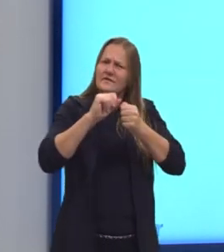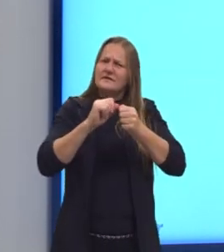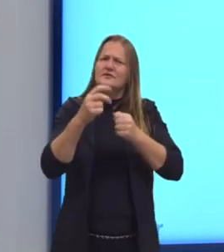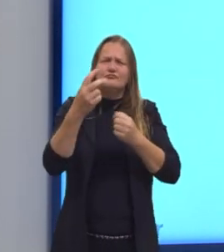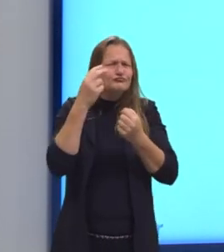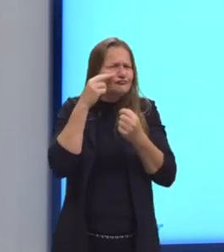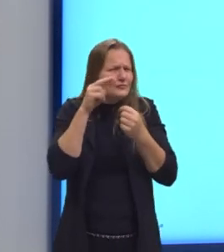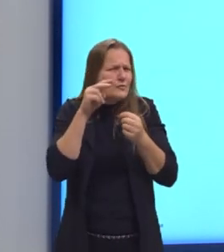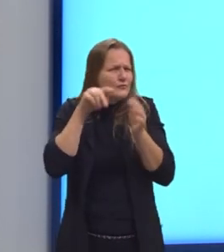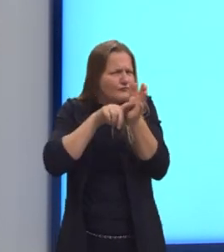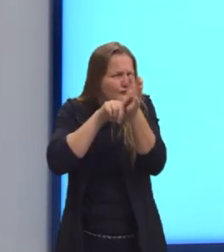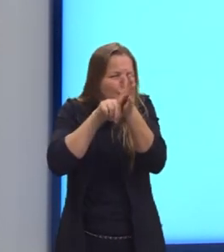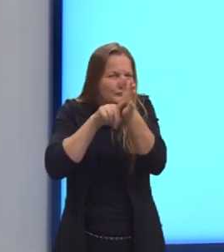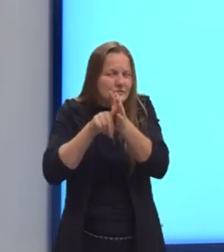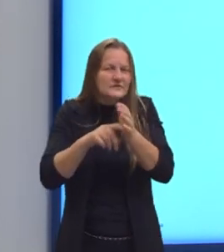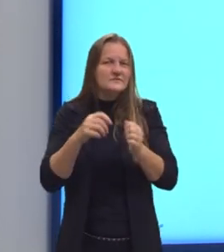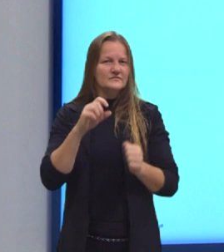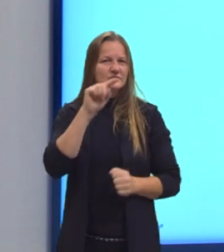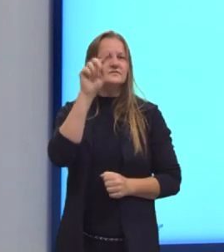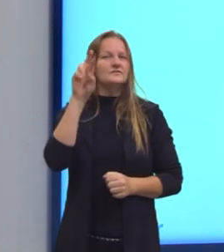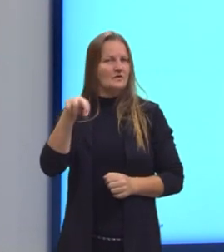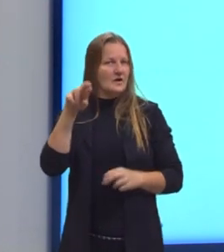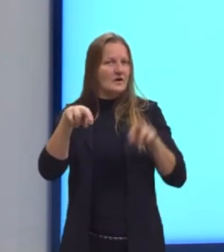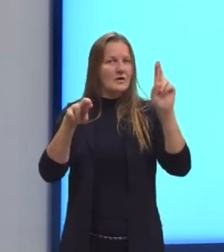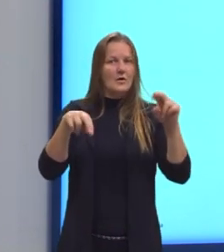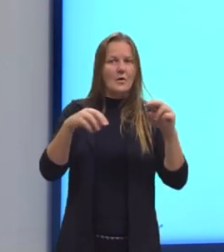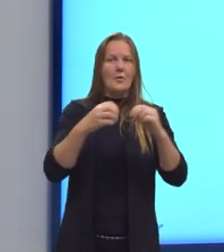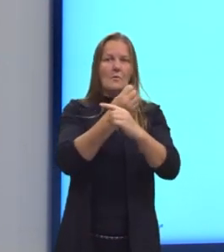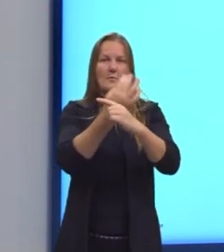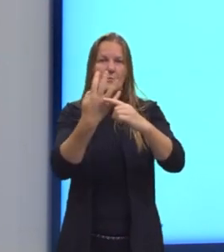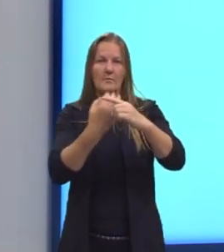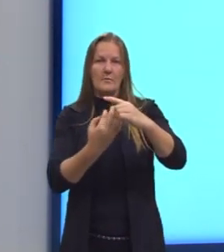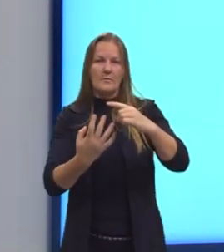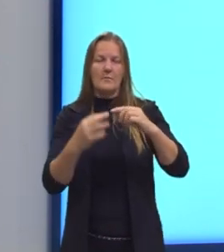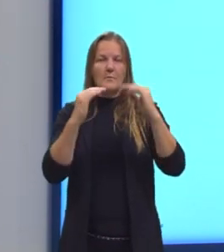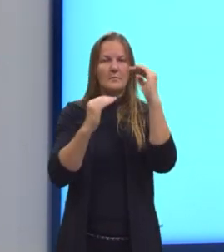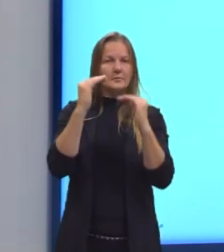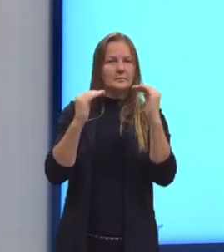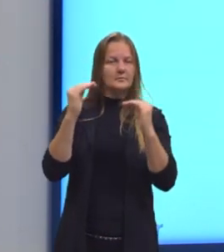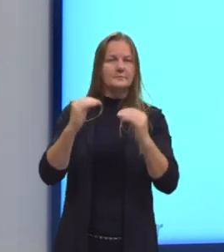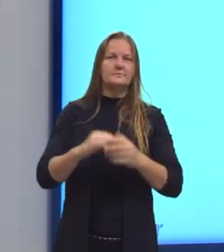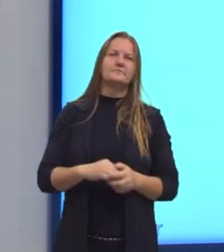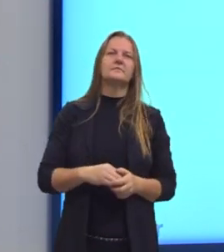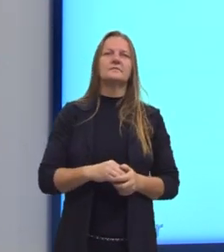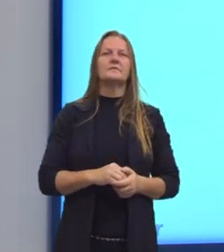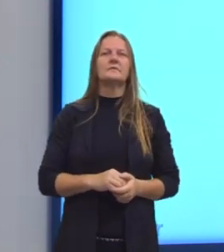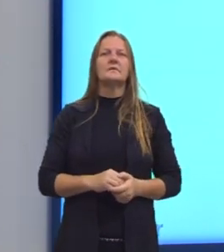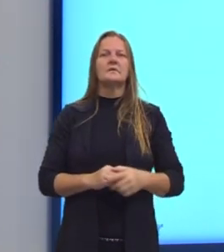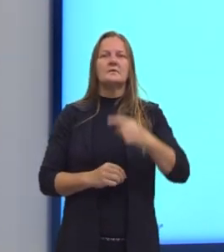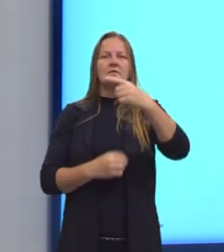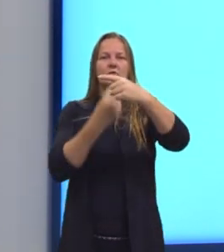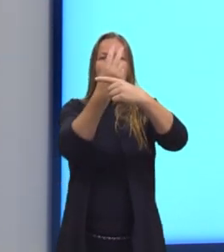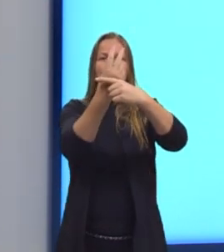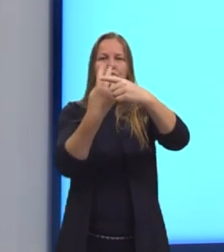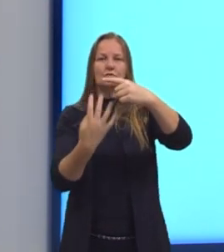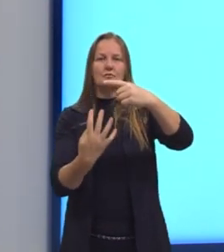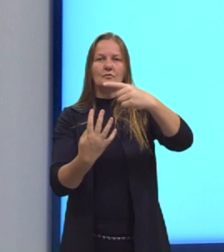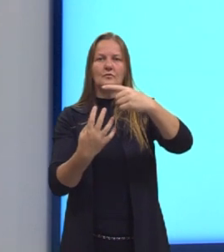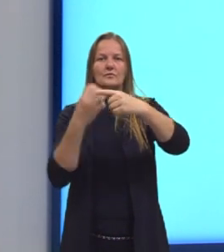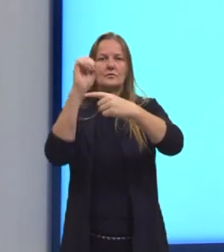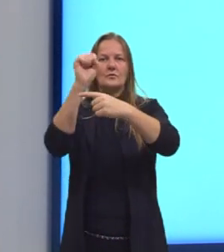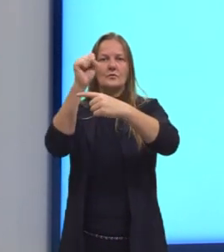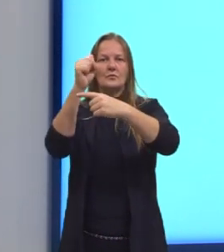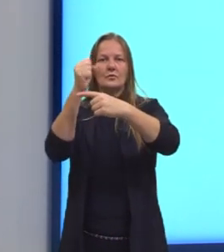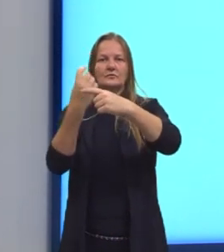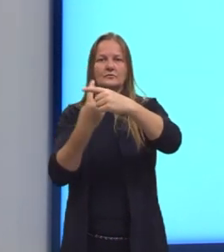verificação se as razões elas formam mesmo uma proporção. Então nós temos 2 para 4 e 8